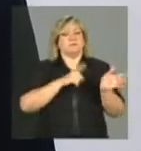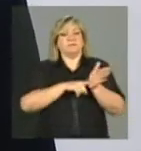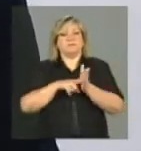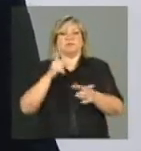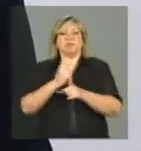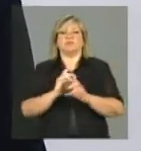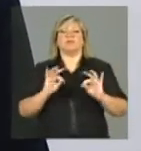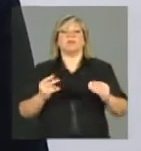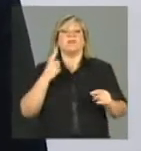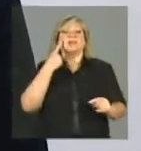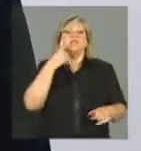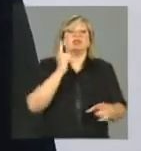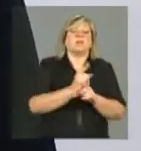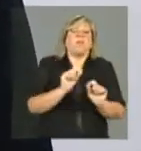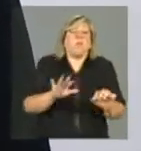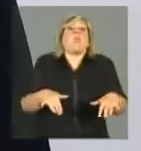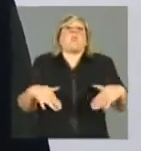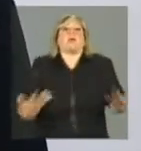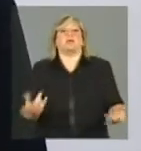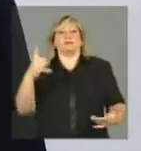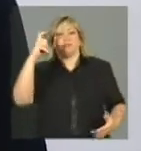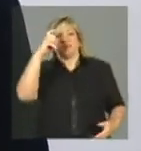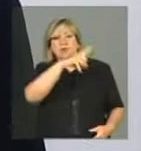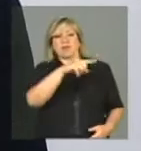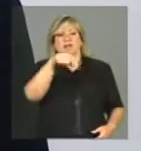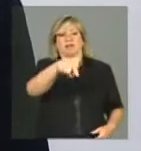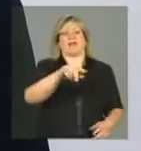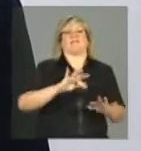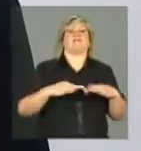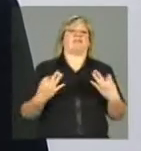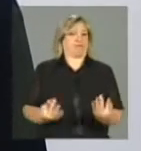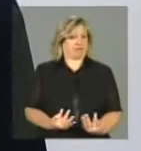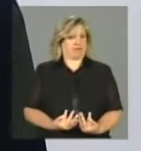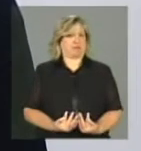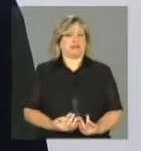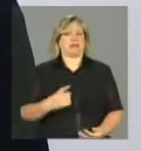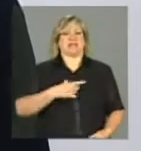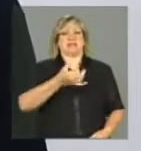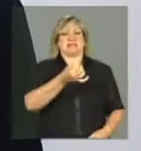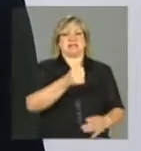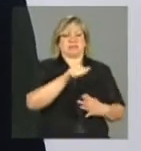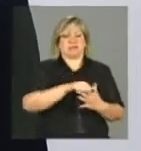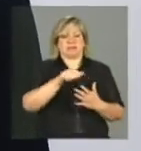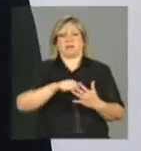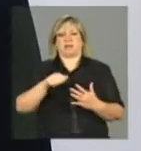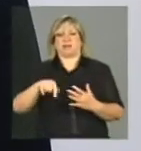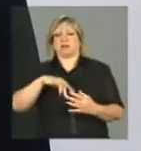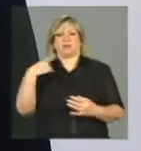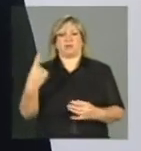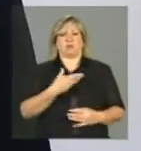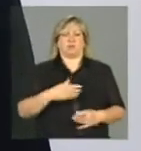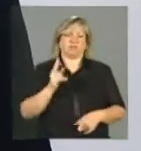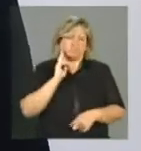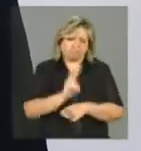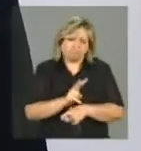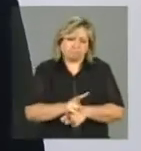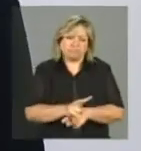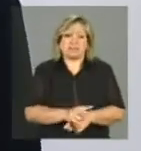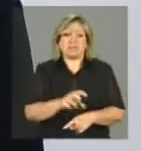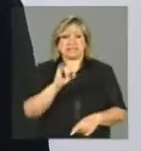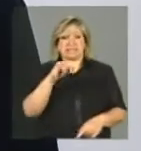leva um tempo a mais. Então, ela tem um ciclo de acompanhamento de seis meses. Se esse processo é